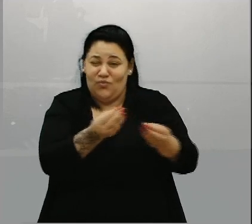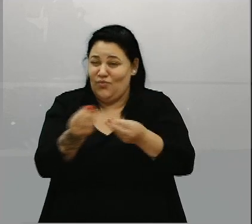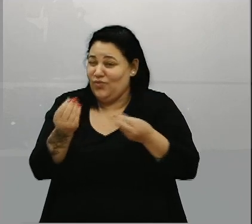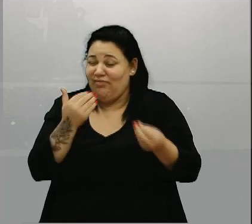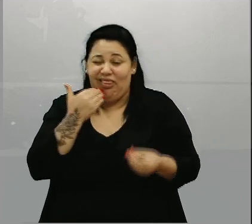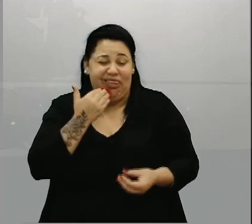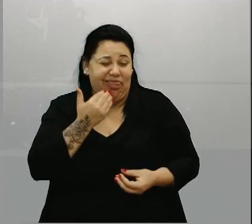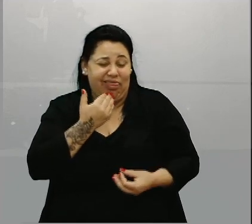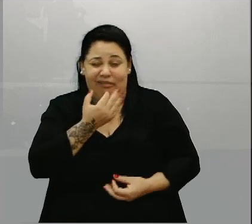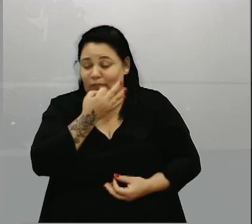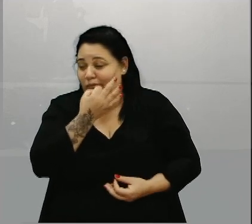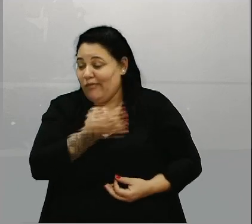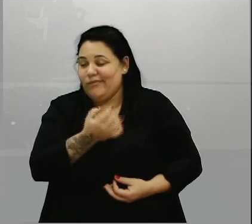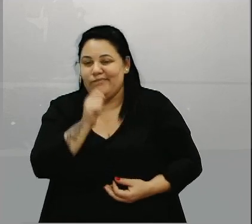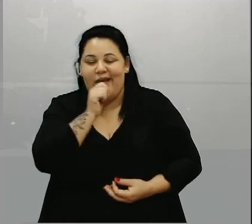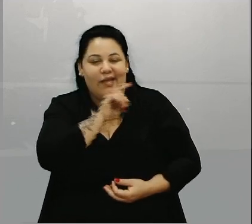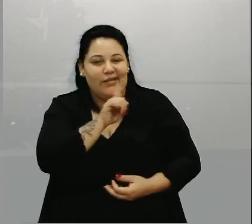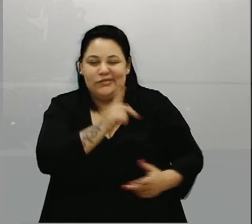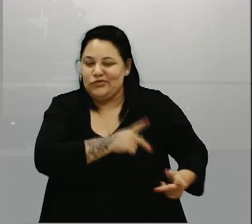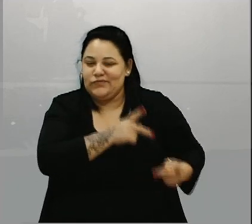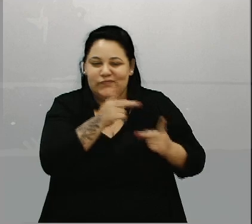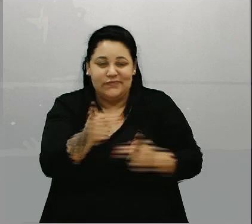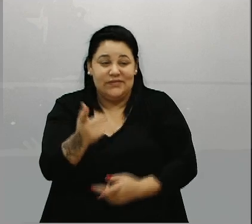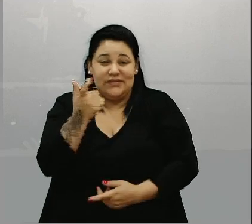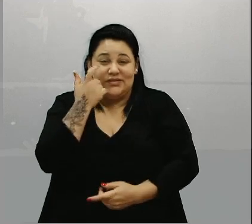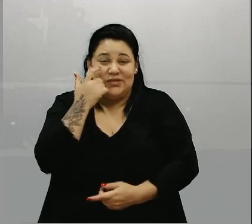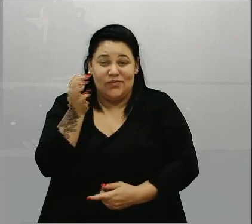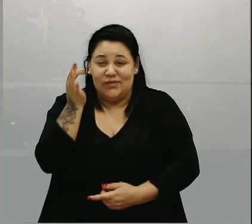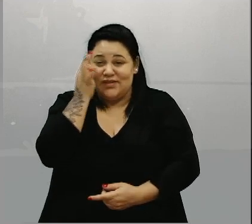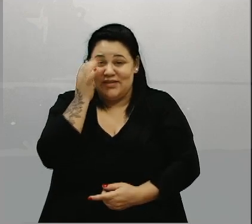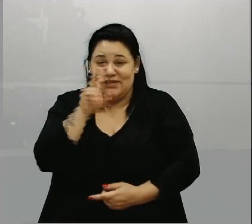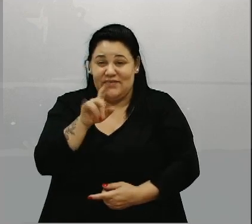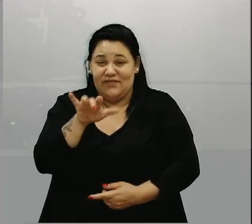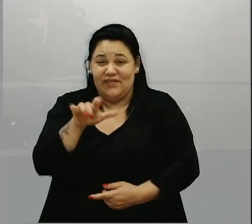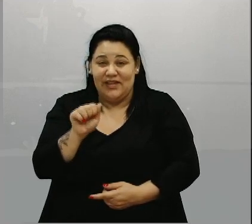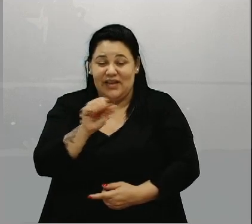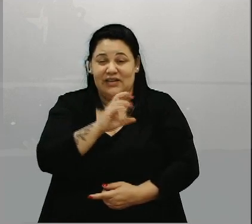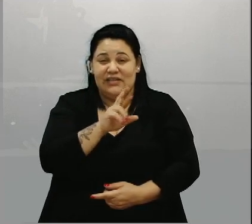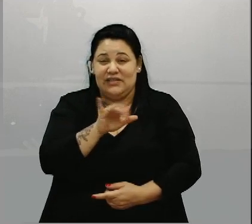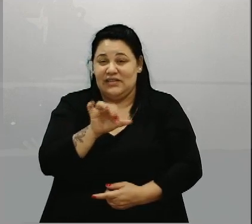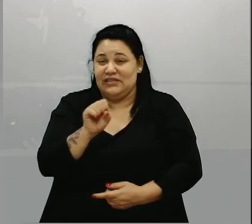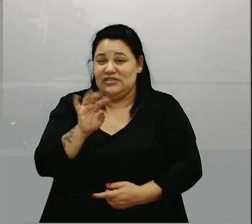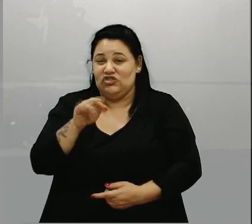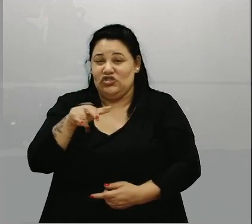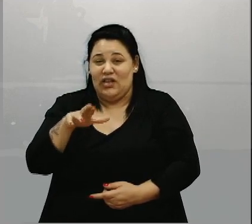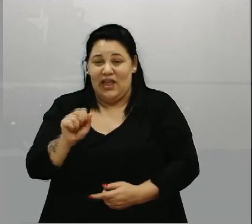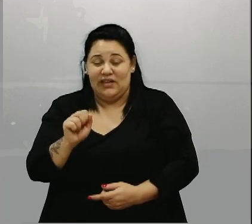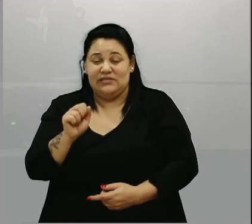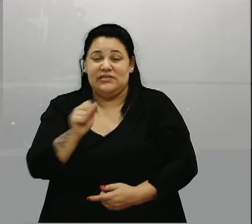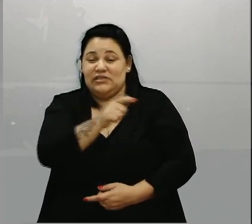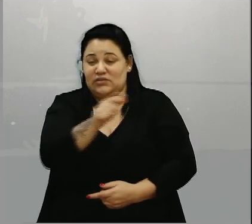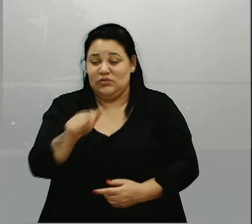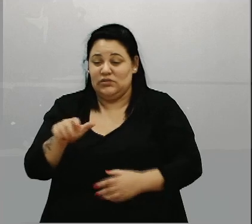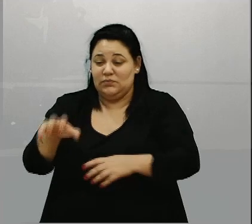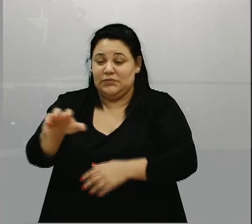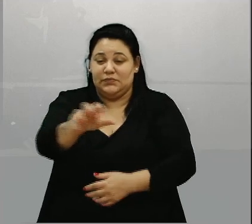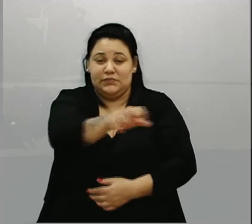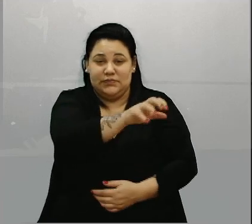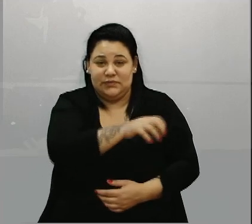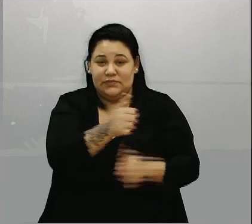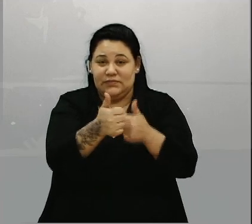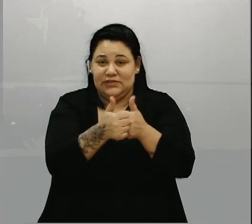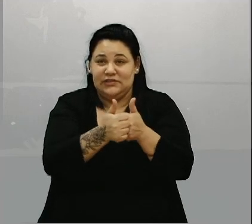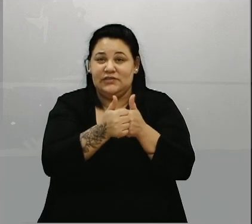tinha visitado aquela vila, a Vila Cristina, aquelas outras vilas por ali, aonde